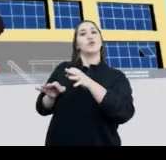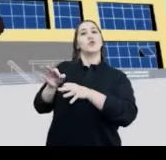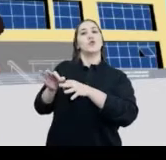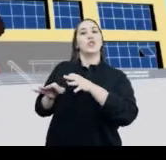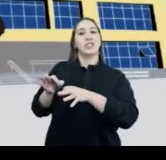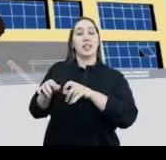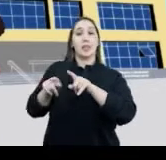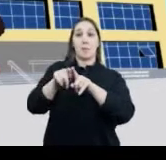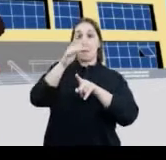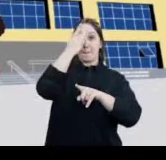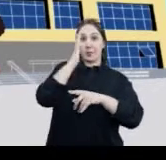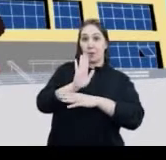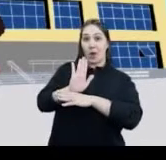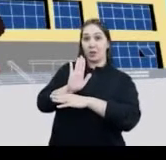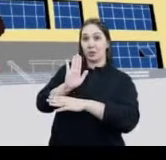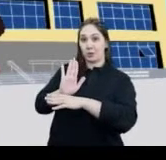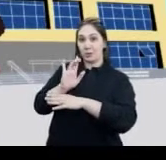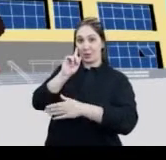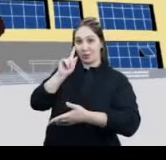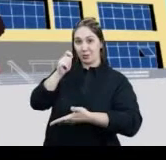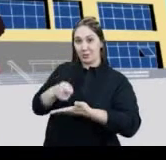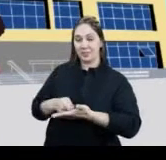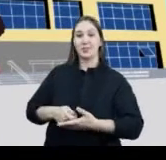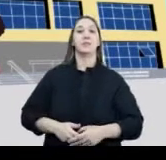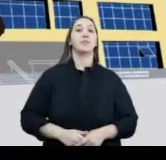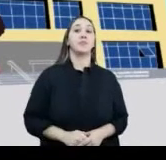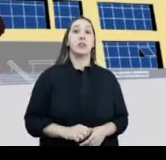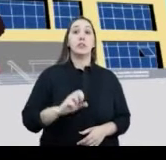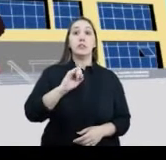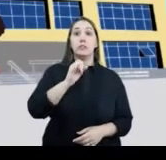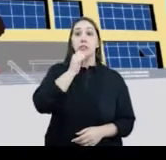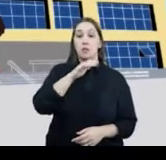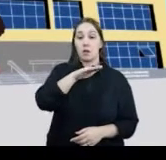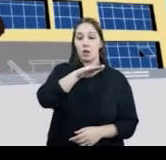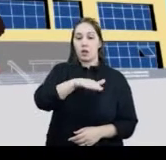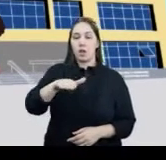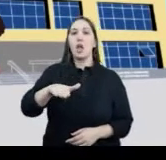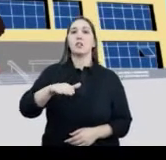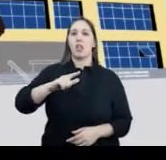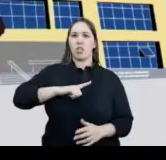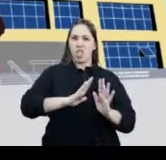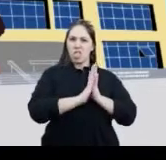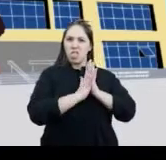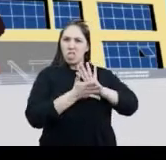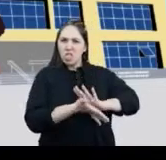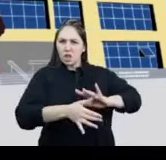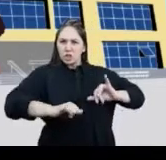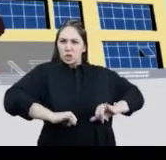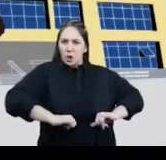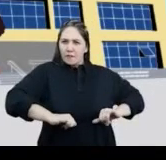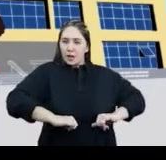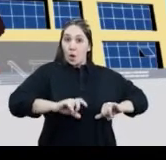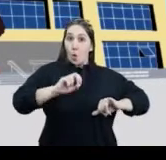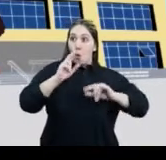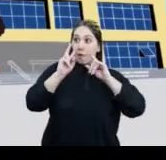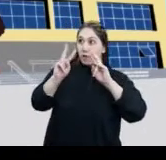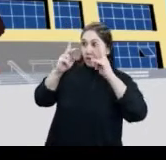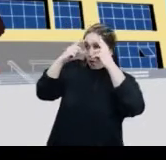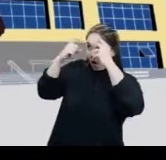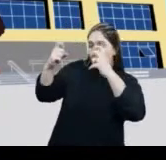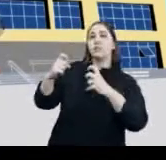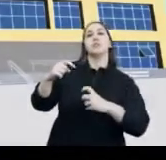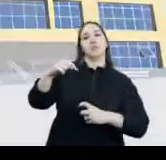São os juízes que decidem o que fazer Quando ficam sabendo que uma criança foi desespeitada ou maltratada Sofreu ou viu uma